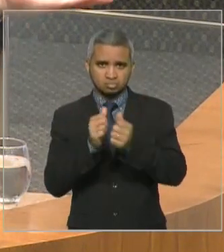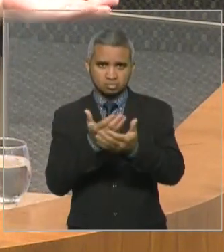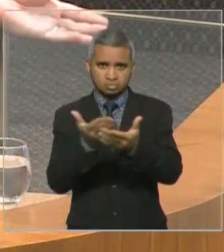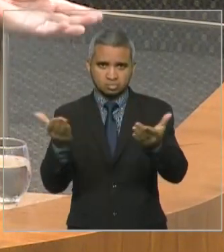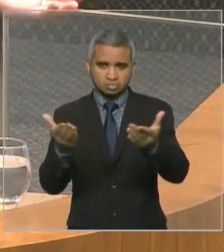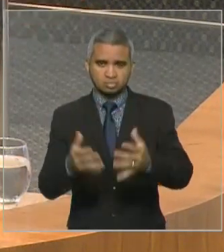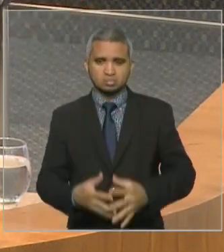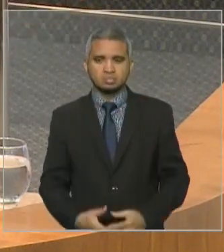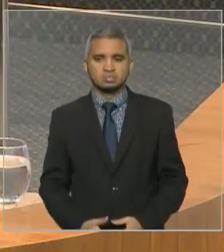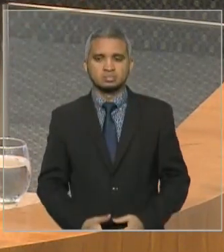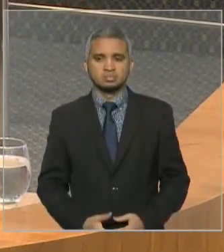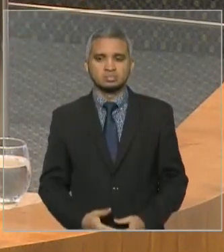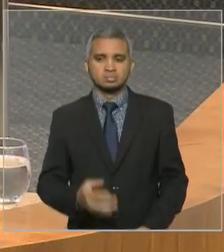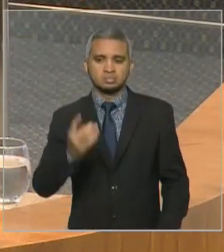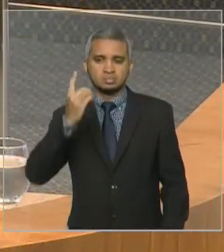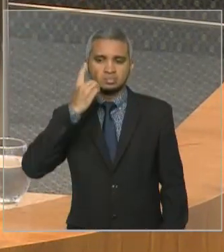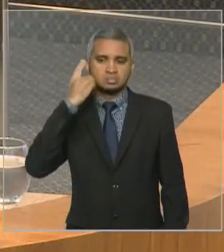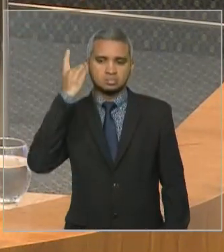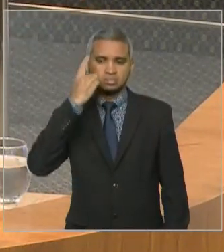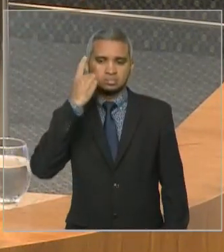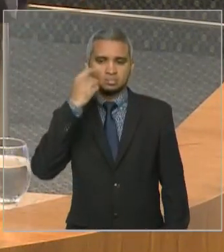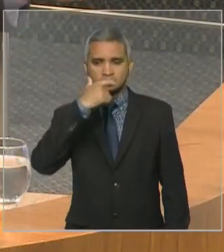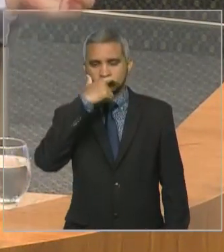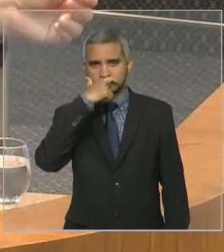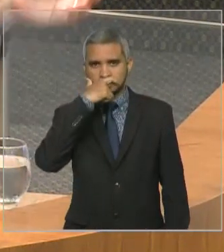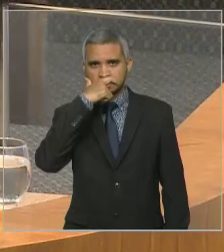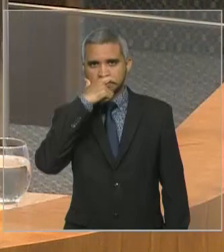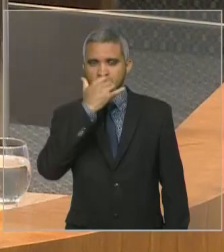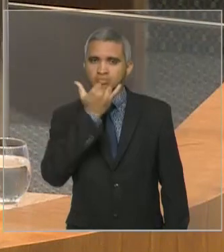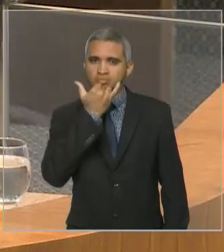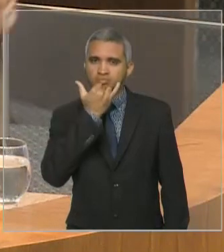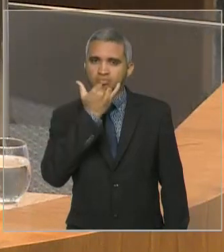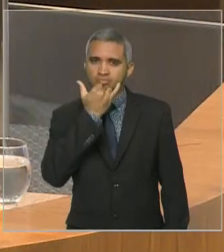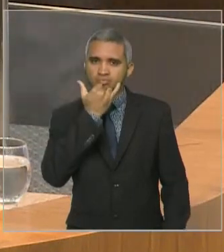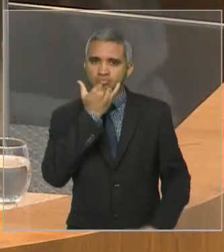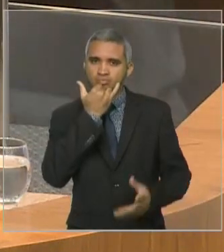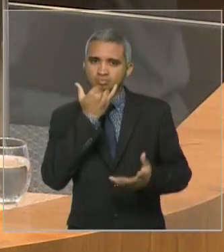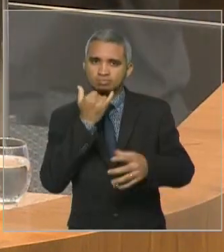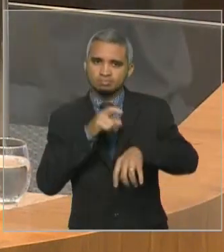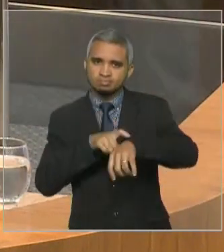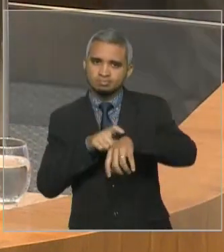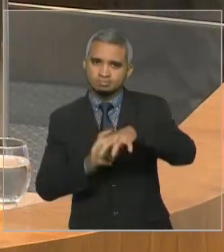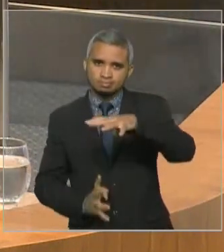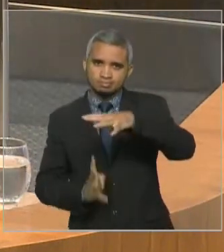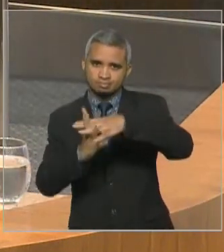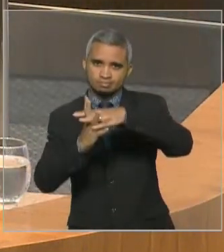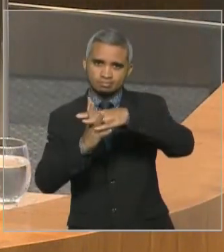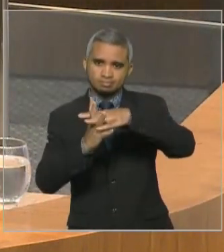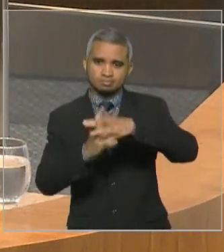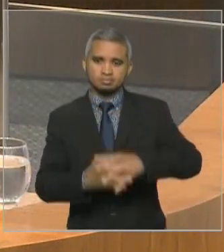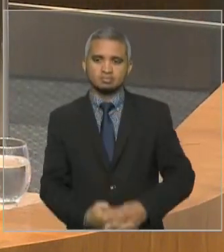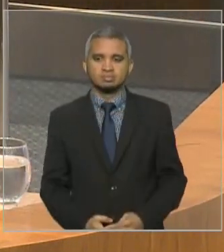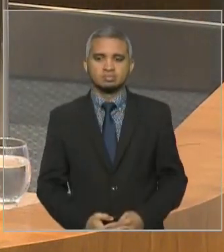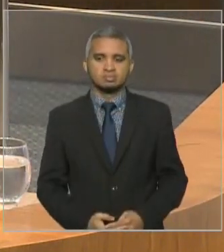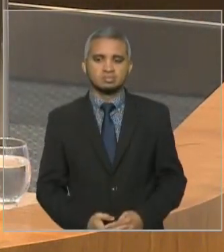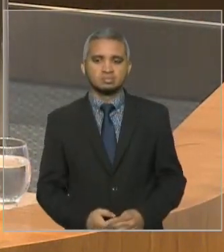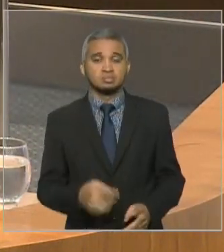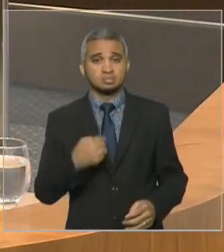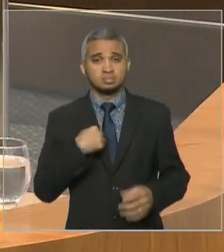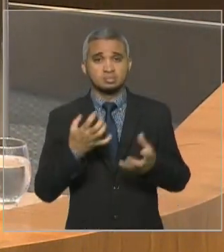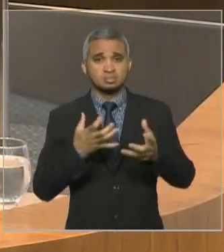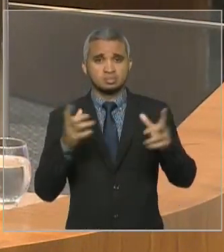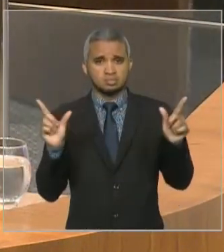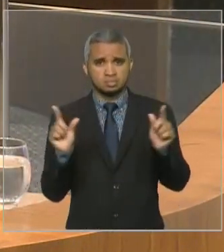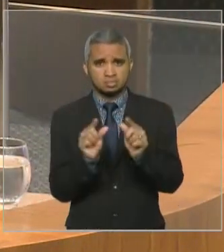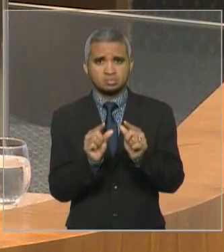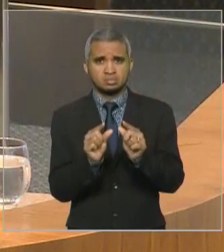Deputado César, infelizmente, eu já usei tempo demais, já estou contando com a boa vontade do presidente Glauber. Mas quero, de forma resumida, em primeiro lugar,